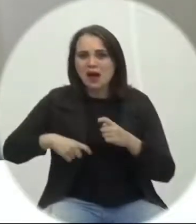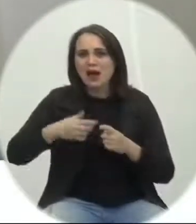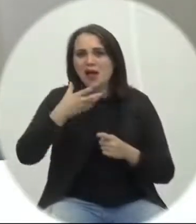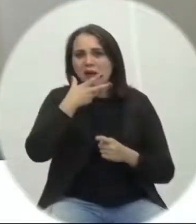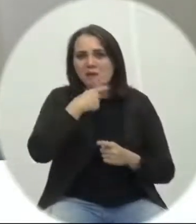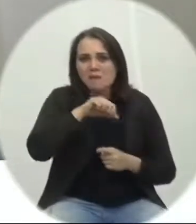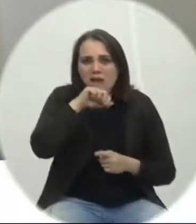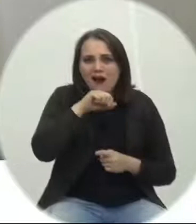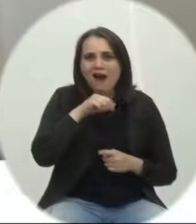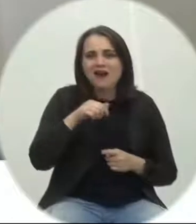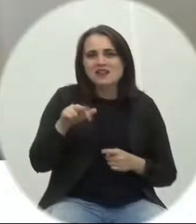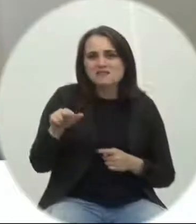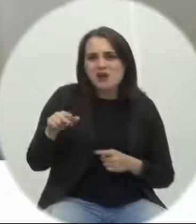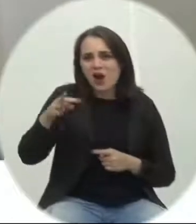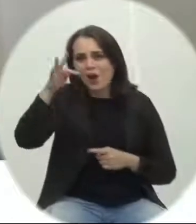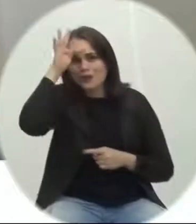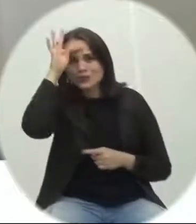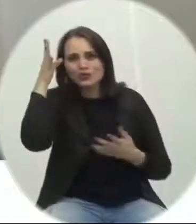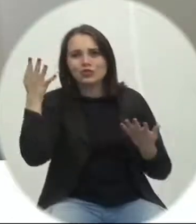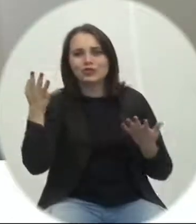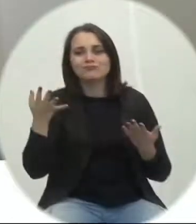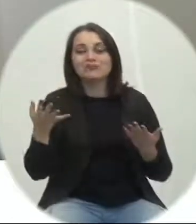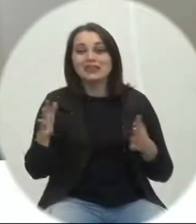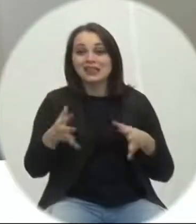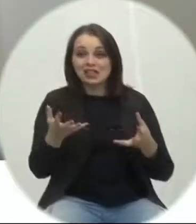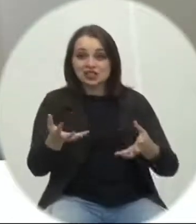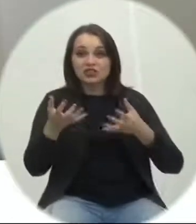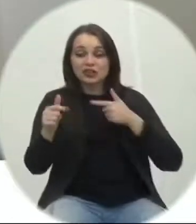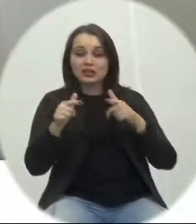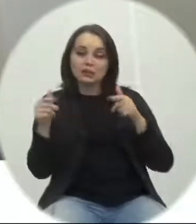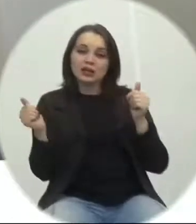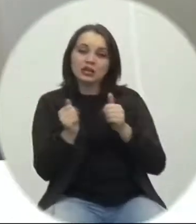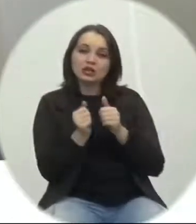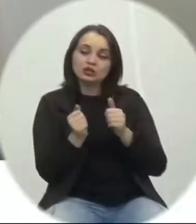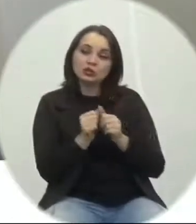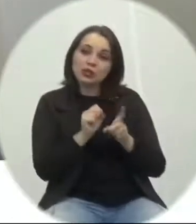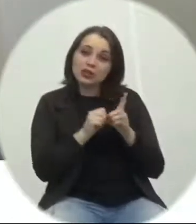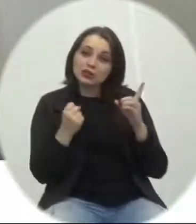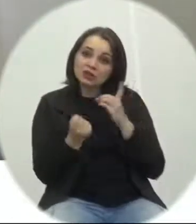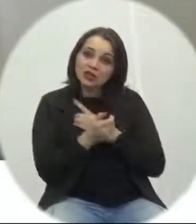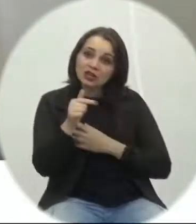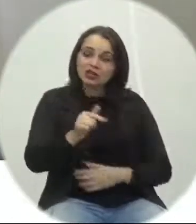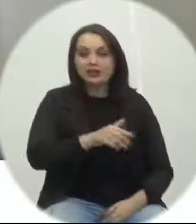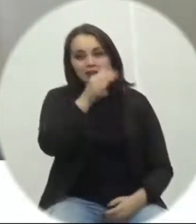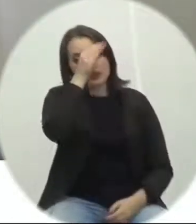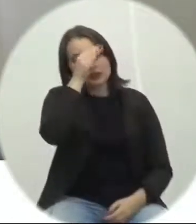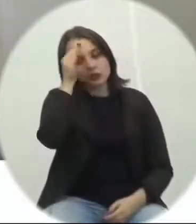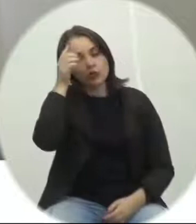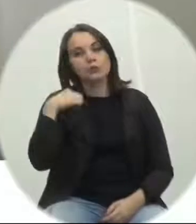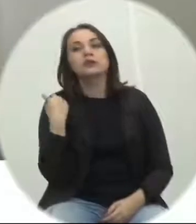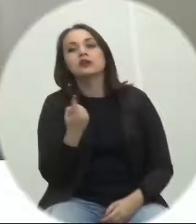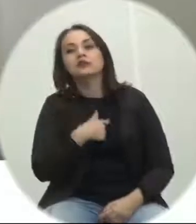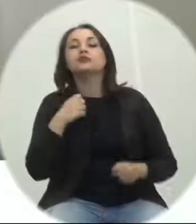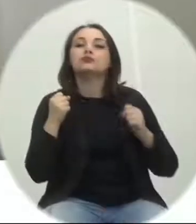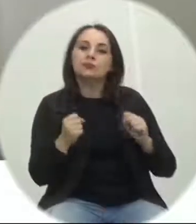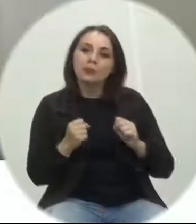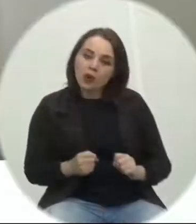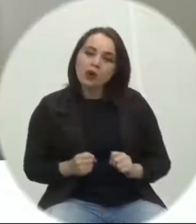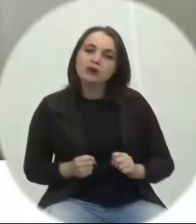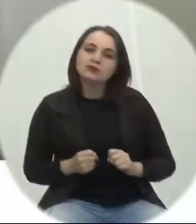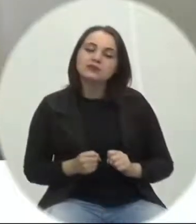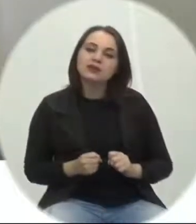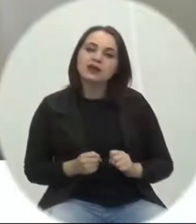irmão enfim e a gente quer trabalhar com a sociedade em Criciúma para que a gente possa trazer uma